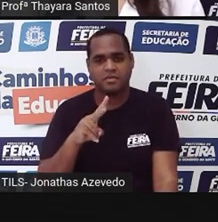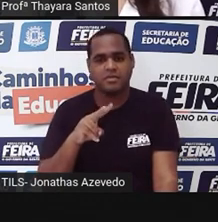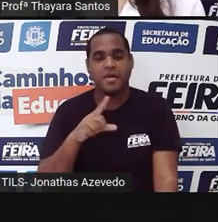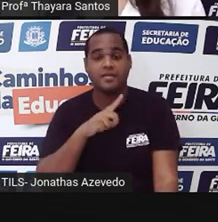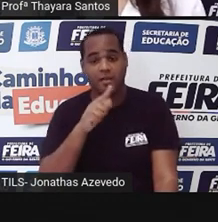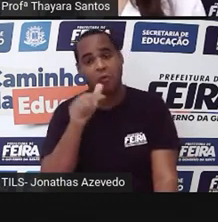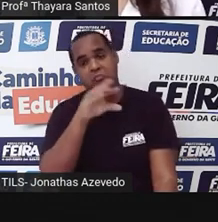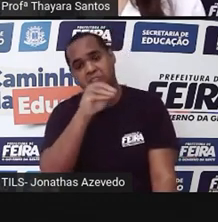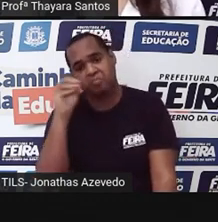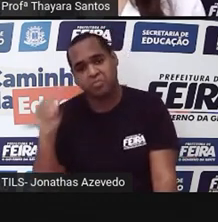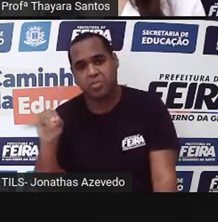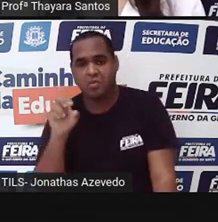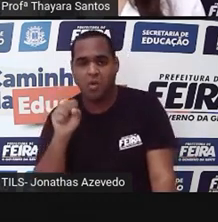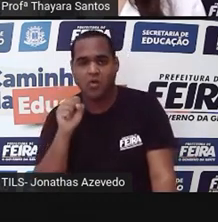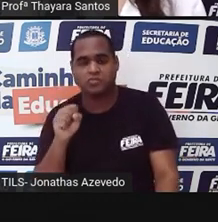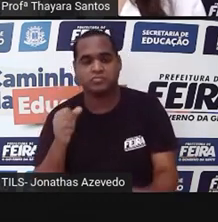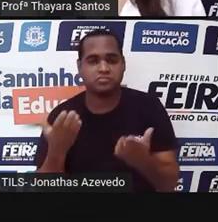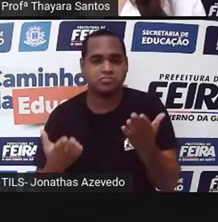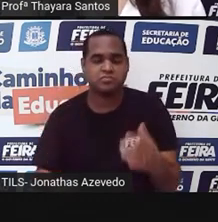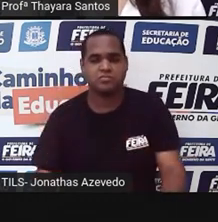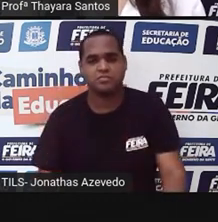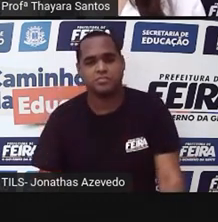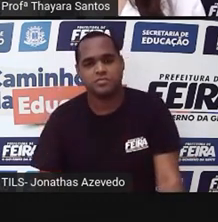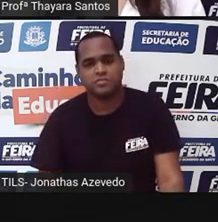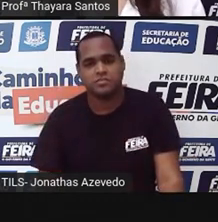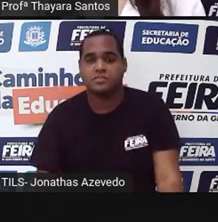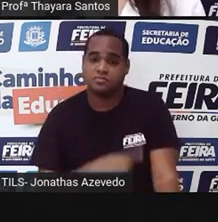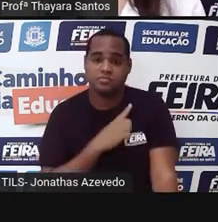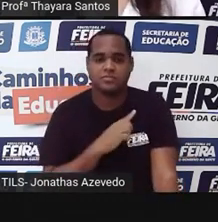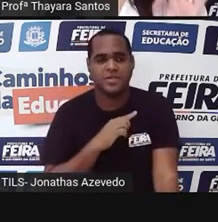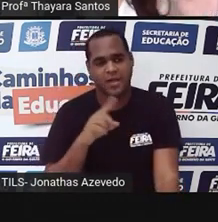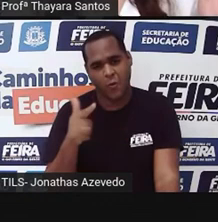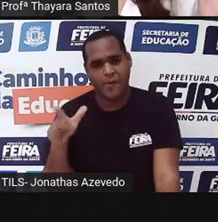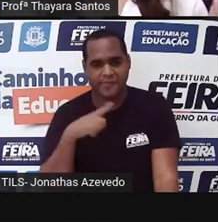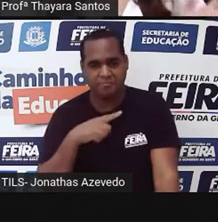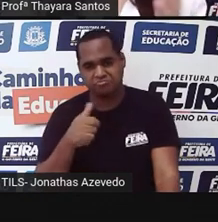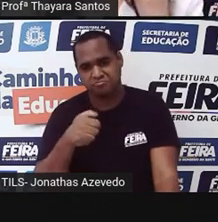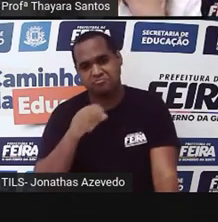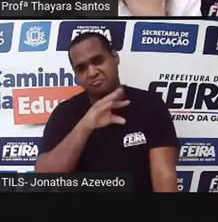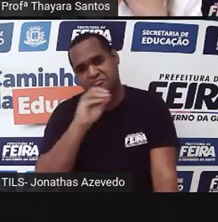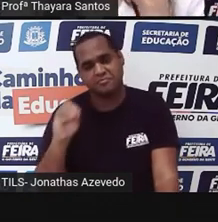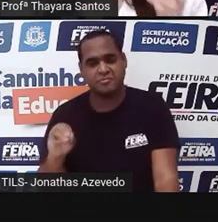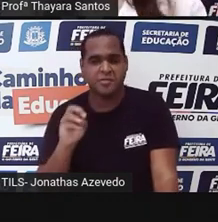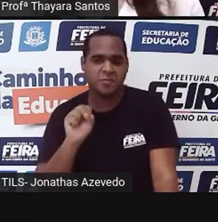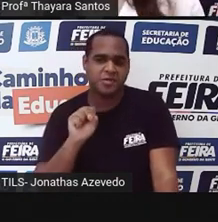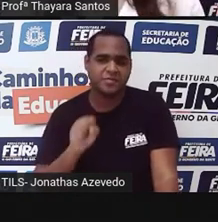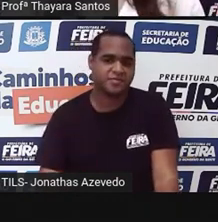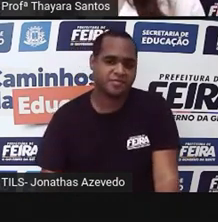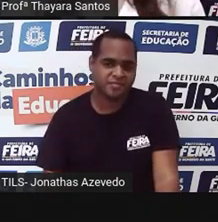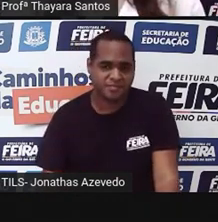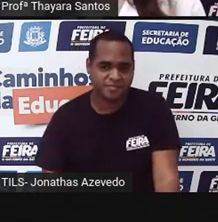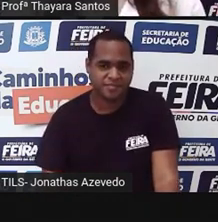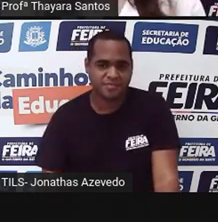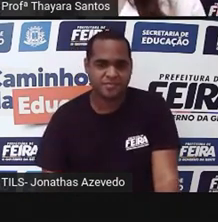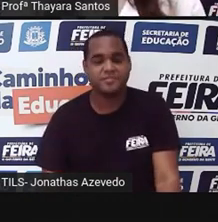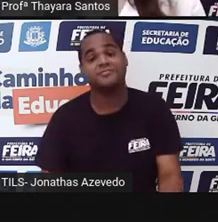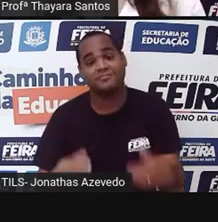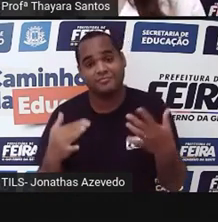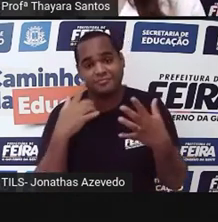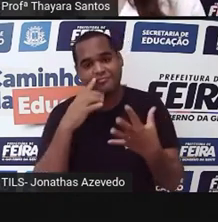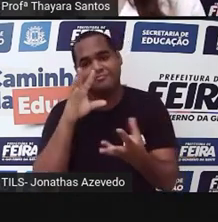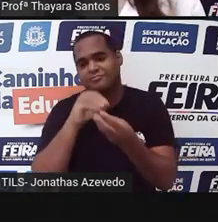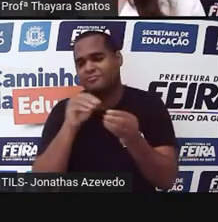acho que a minhoca é uma poliqueta e acho que o caramujo é uma oligoqueta. Vamos lá! Feito isso, a gente